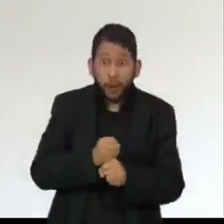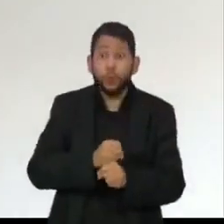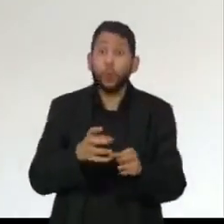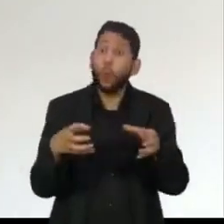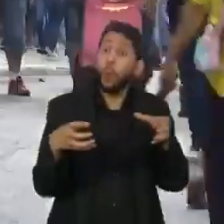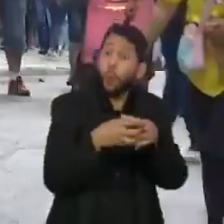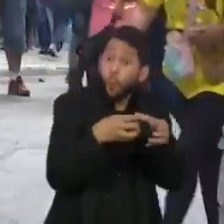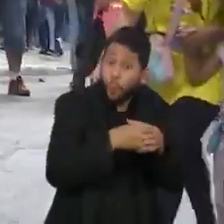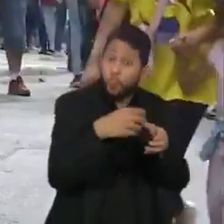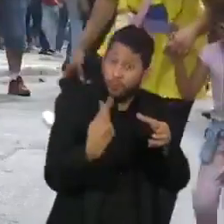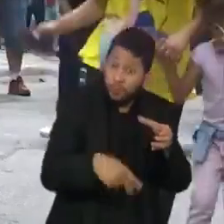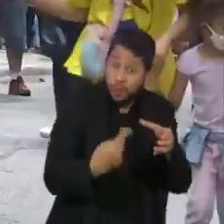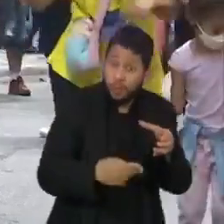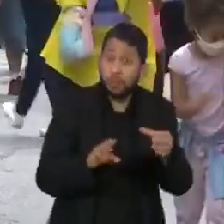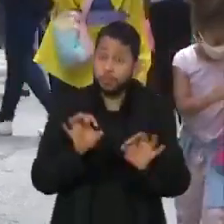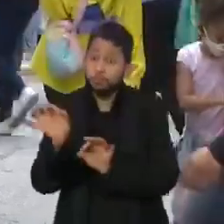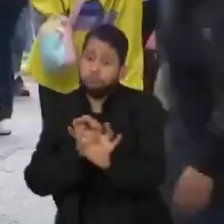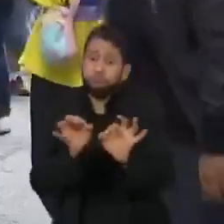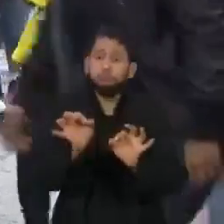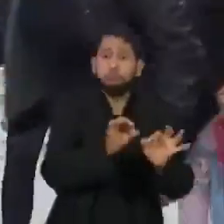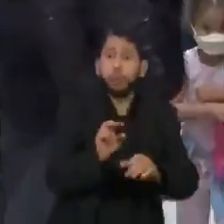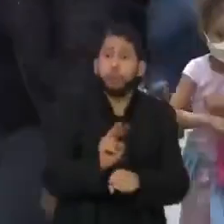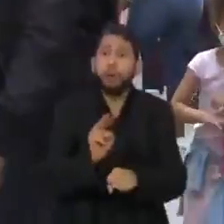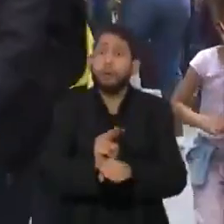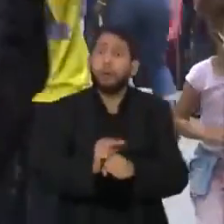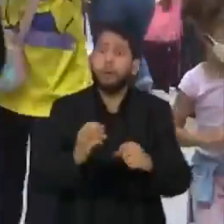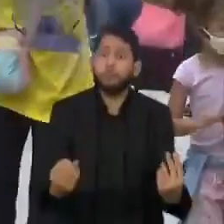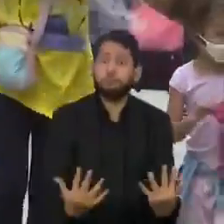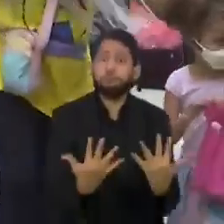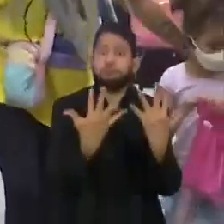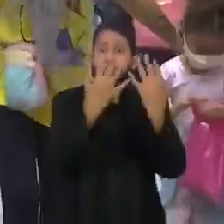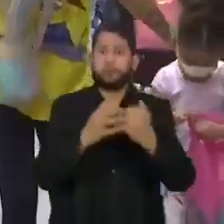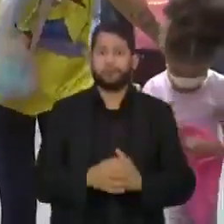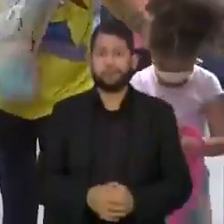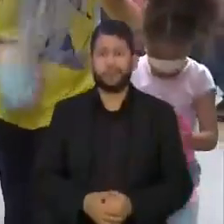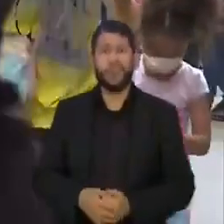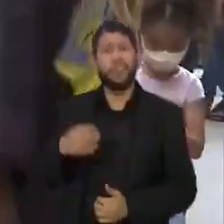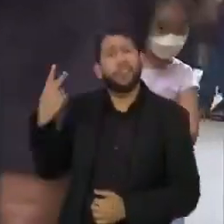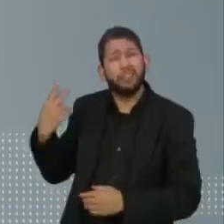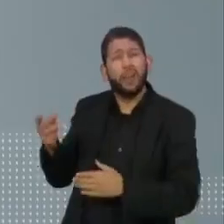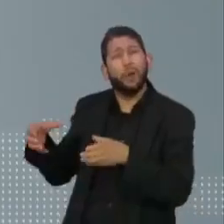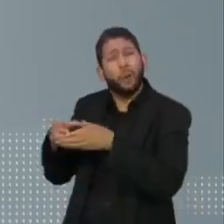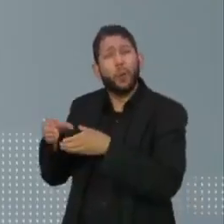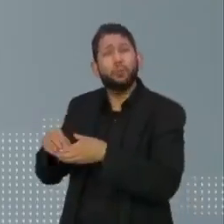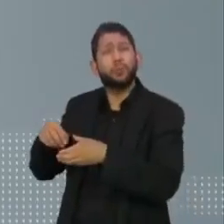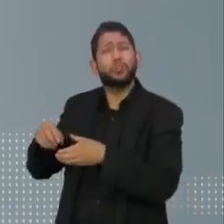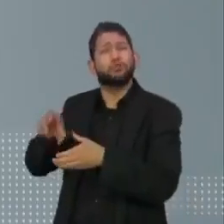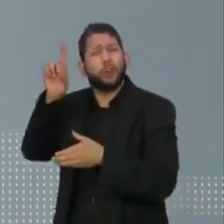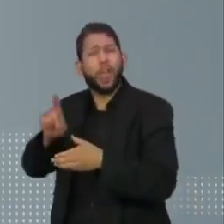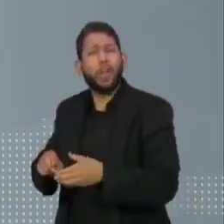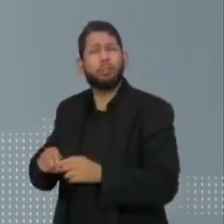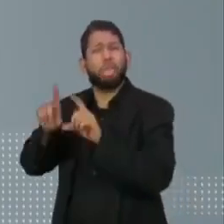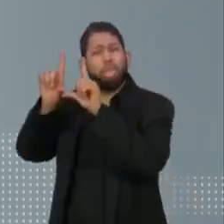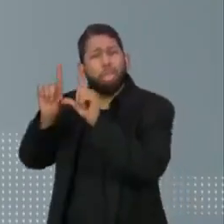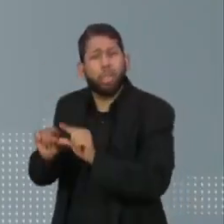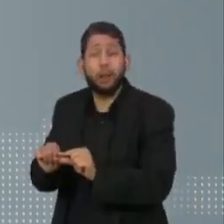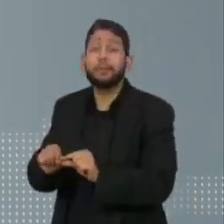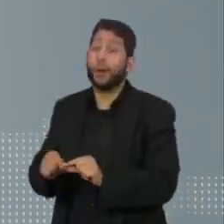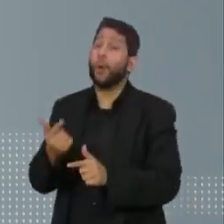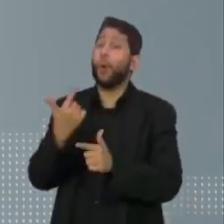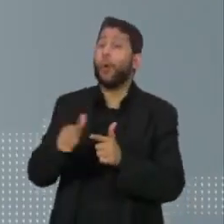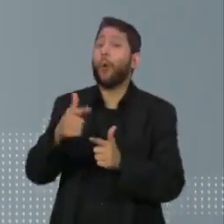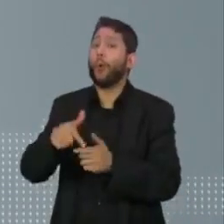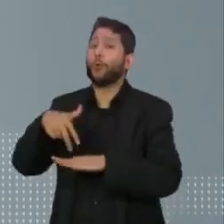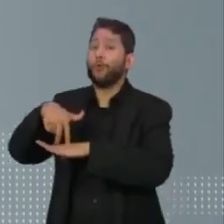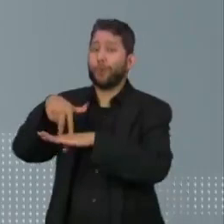tribos que lá estavam. As investidas na redução de direitos deixam outras populações vulneráveis. O Atlas da Violência mostra que